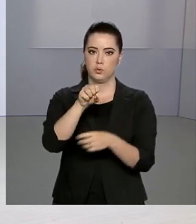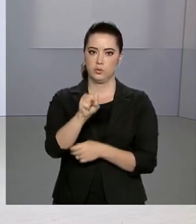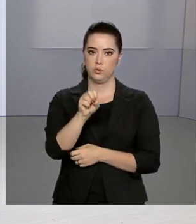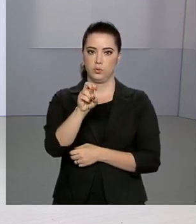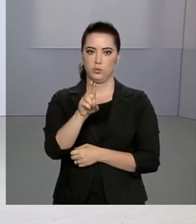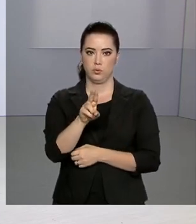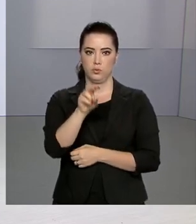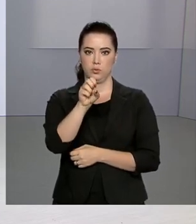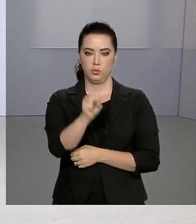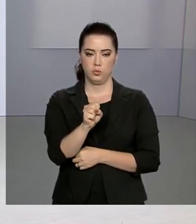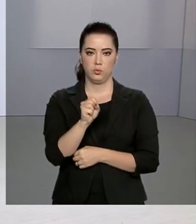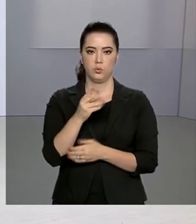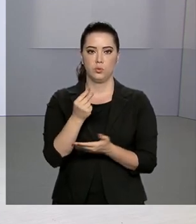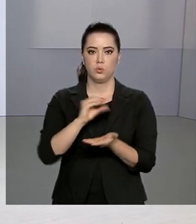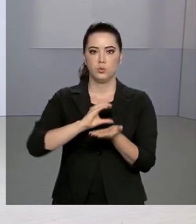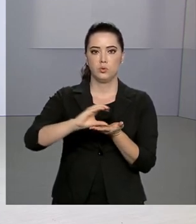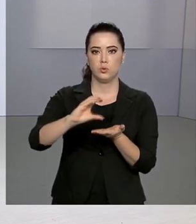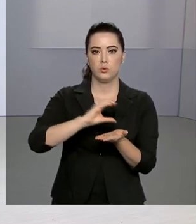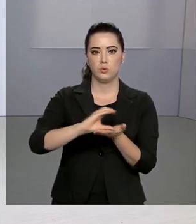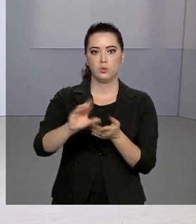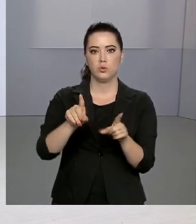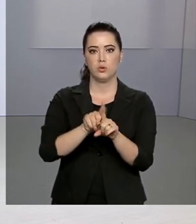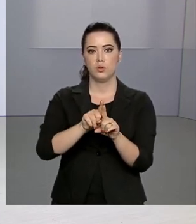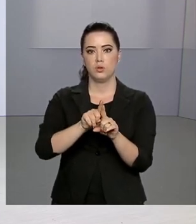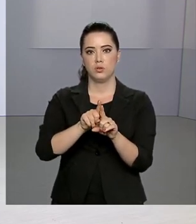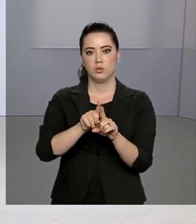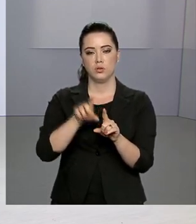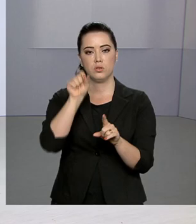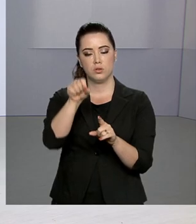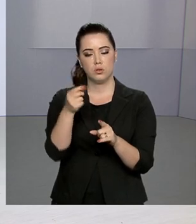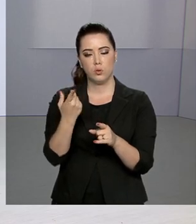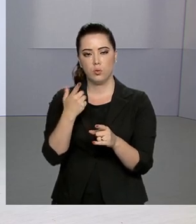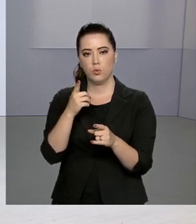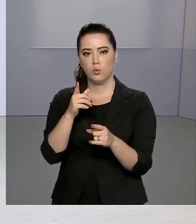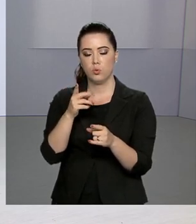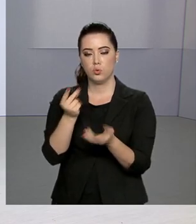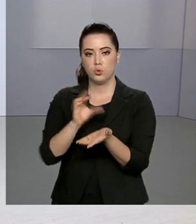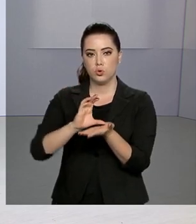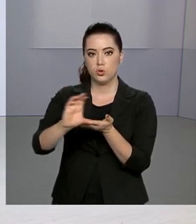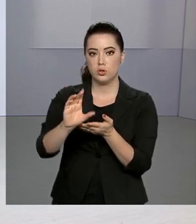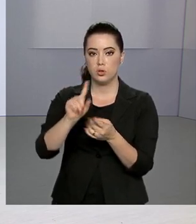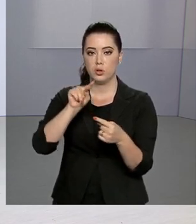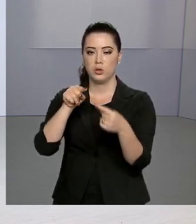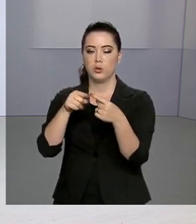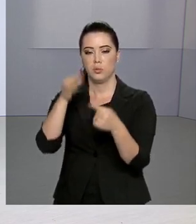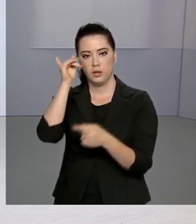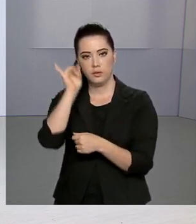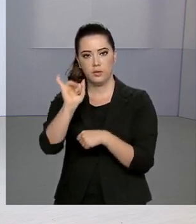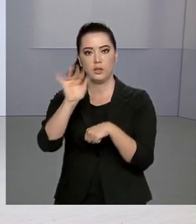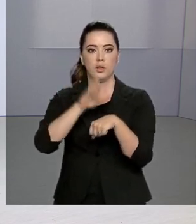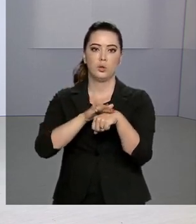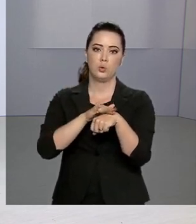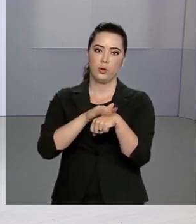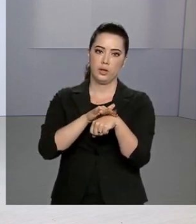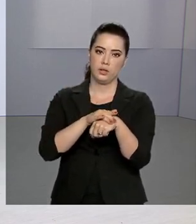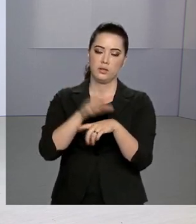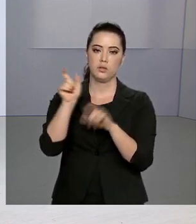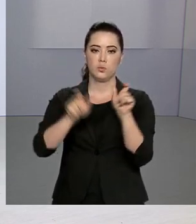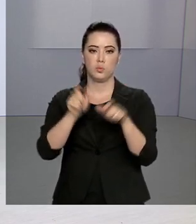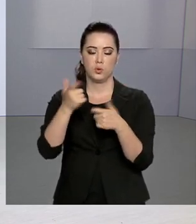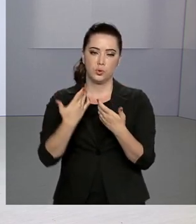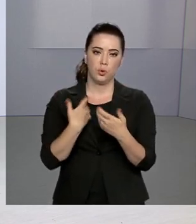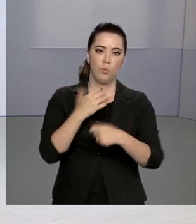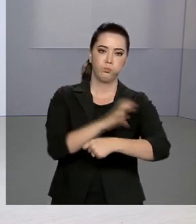Os recursos serão voltados para a prevenção de doenças comuns entre os brasileiros, como